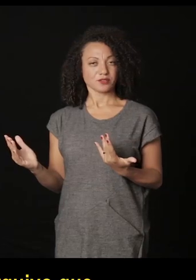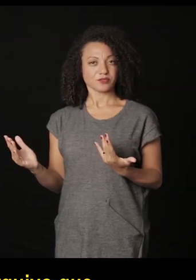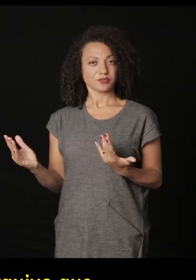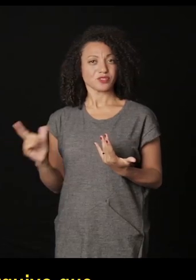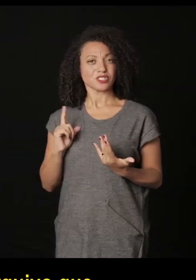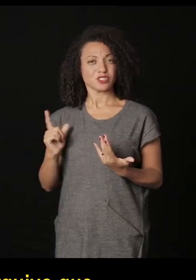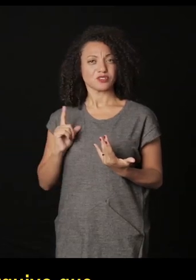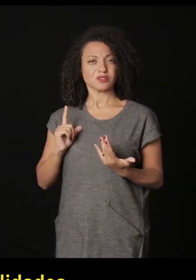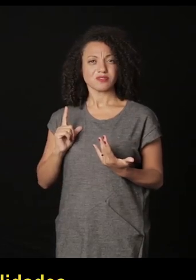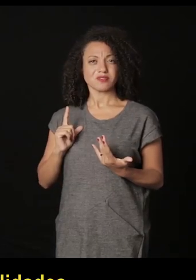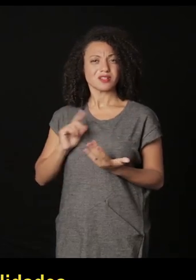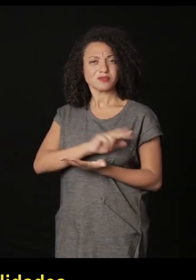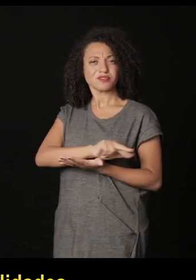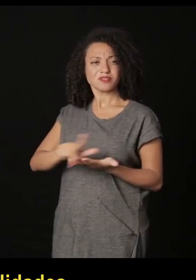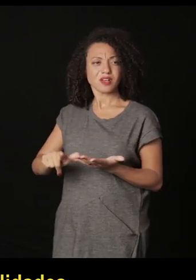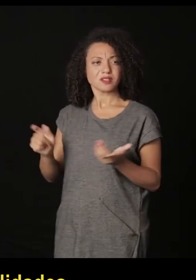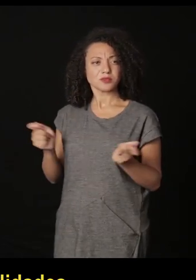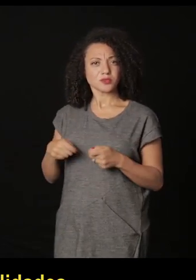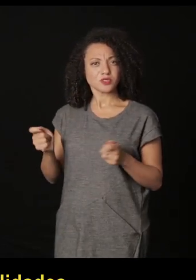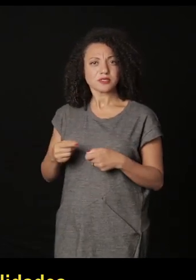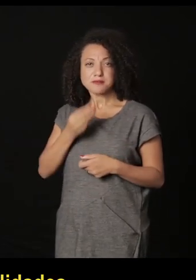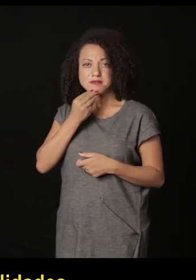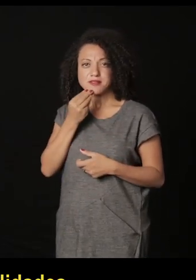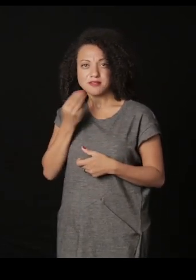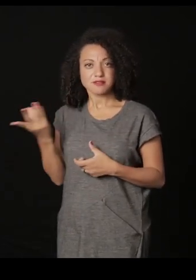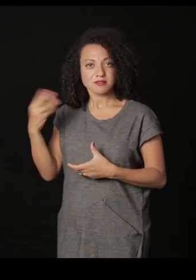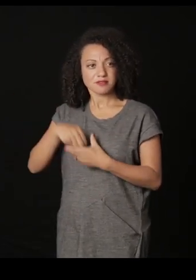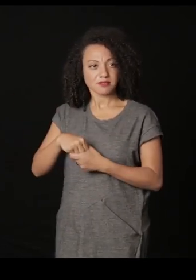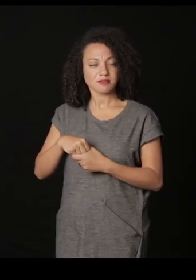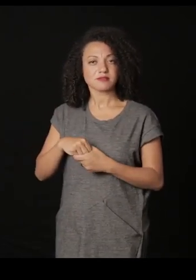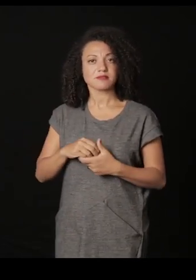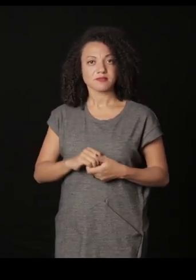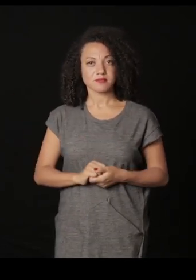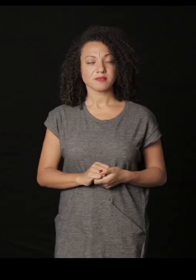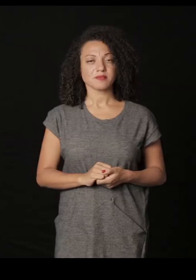encampasse ou englobasse todas as possibilidades